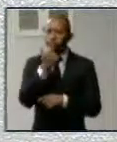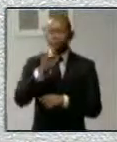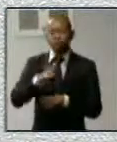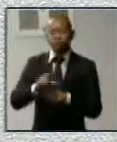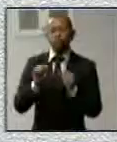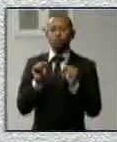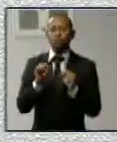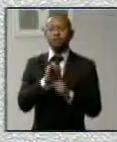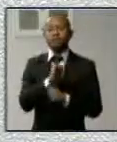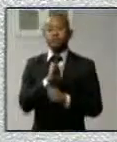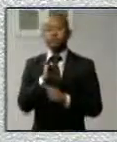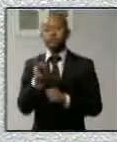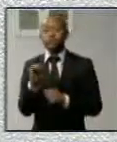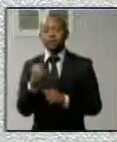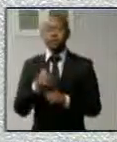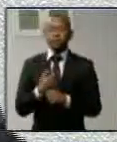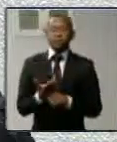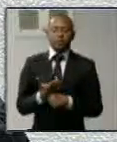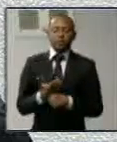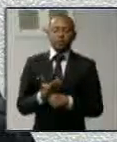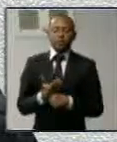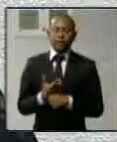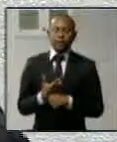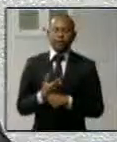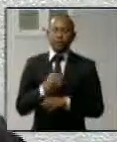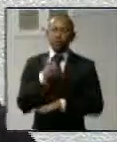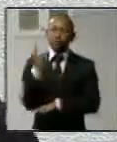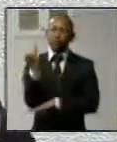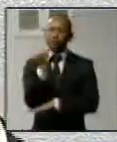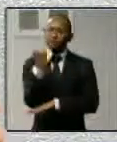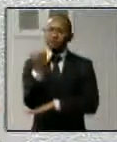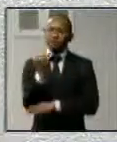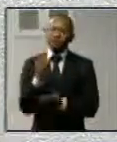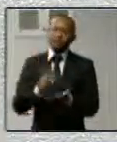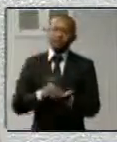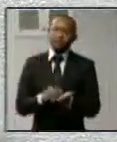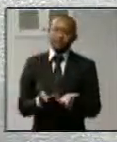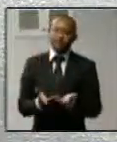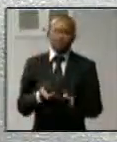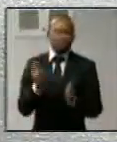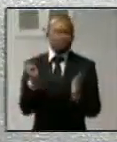eu for um pouco informal. Dá para ouvir direito? Tá.